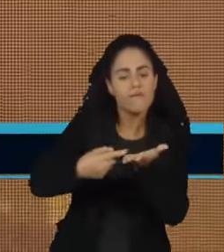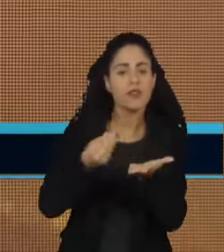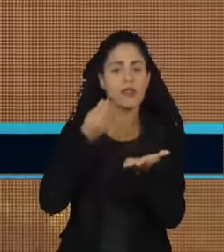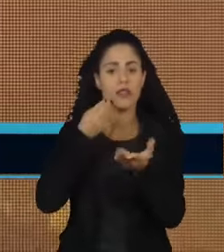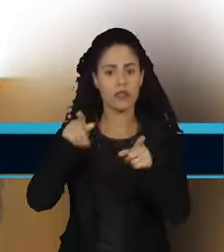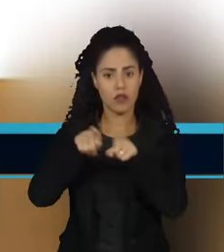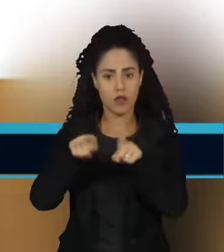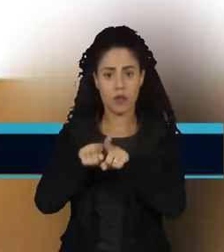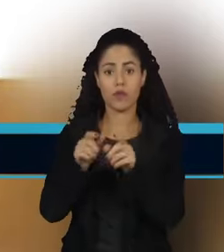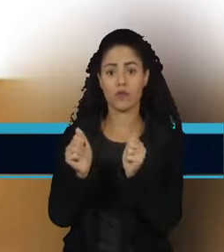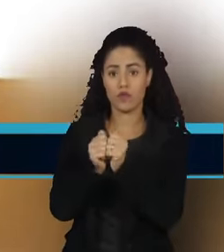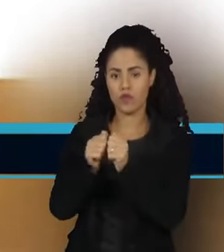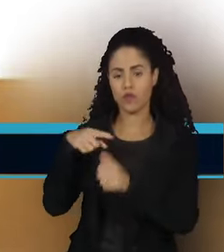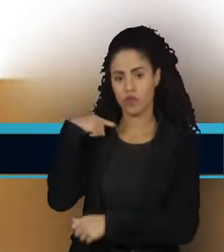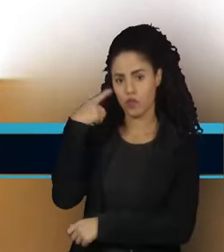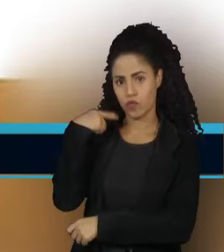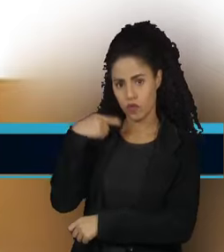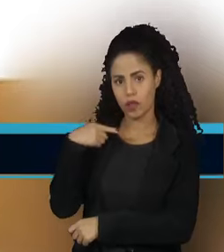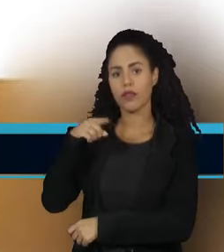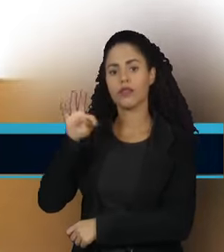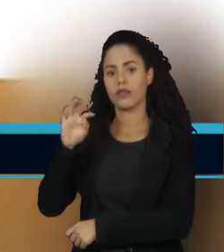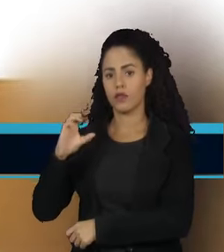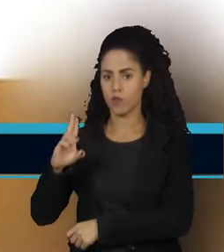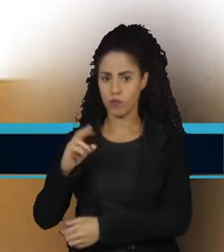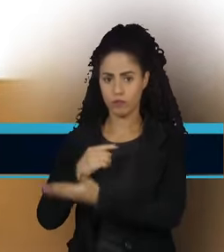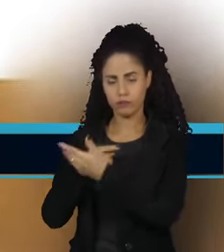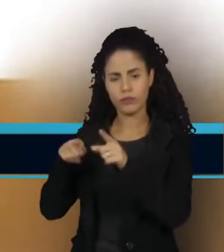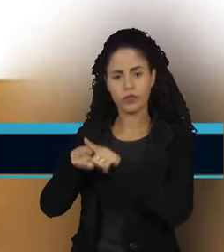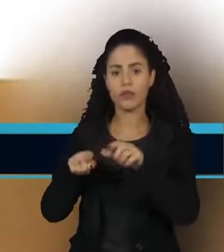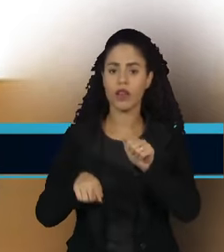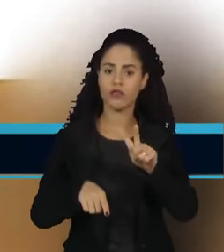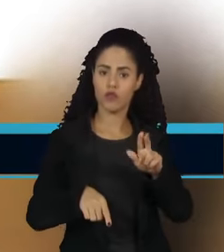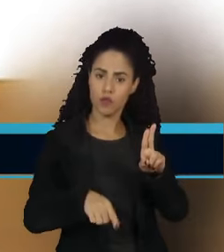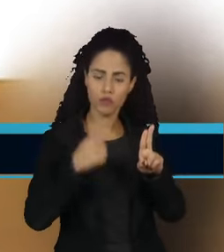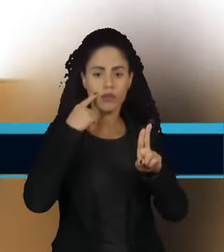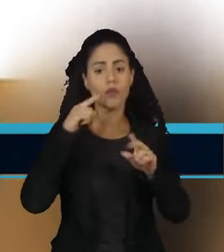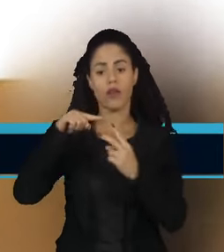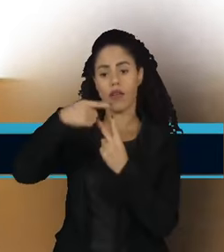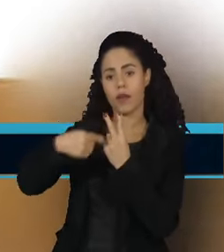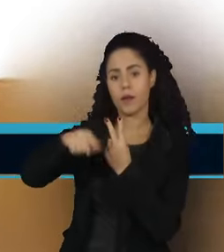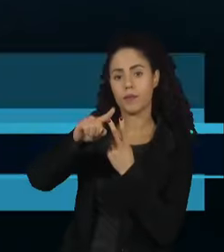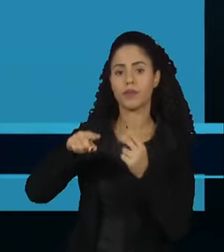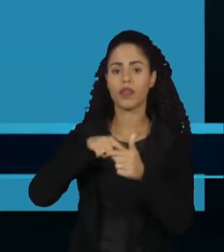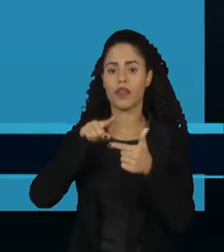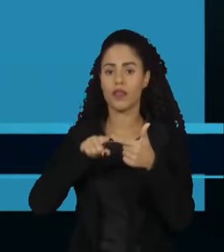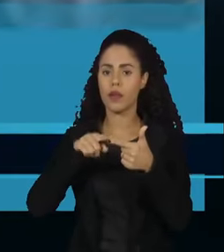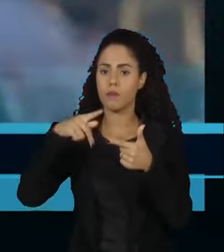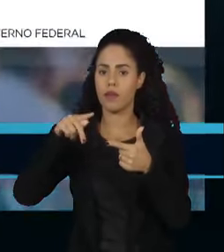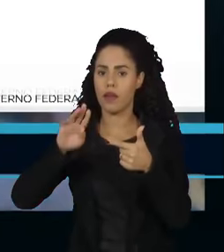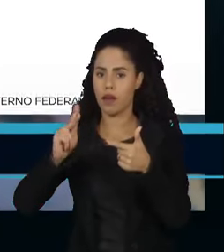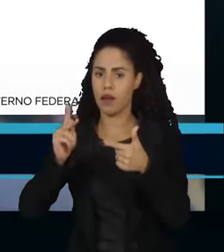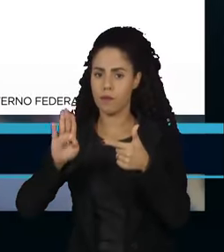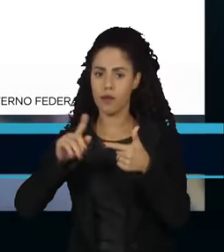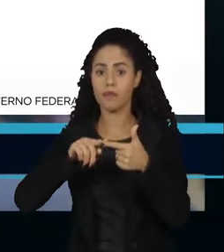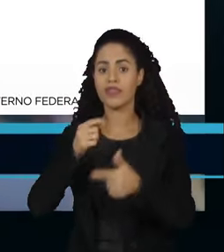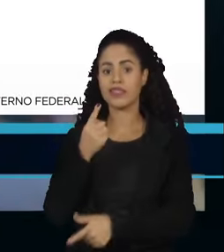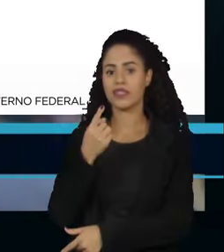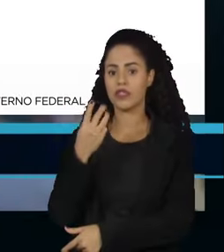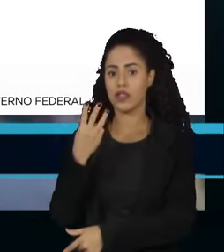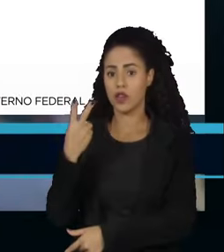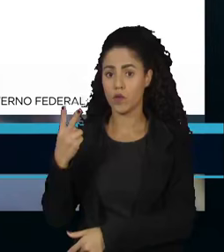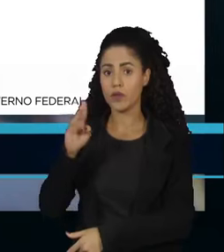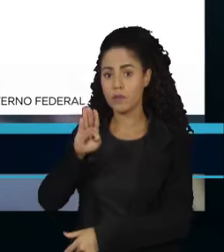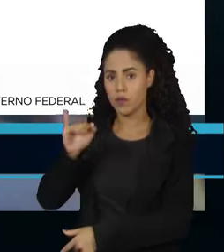capitaneadas pela Advocacia-Geral da União, ficou acordado que a Vale e a BHP vão pagar 132